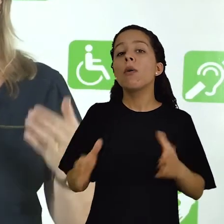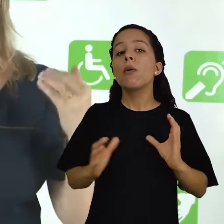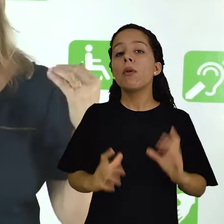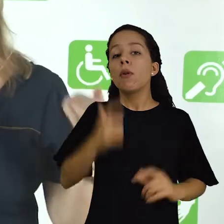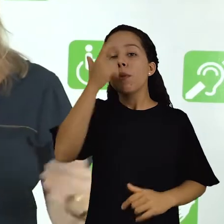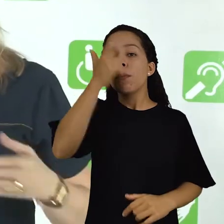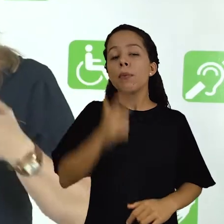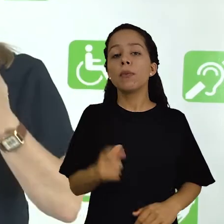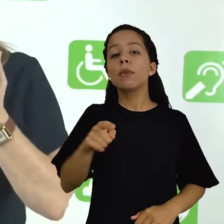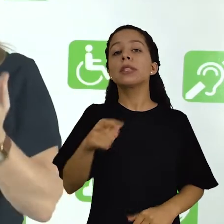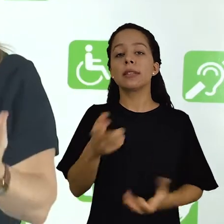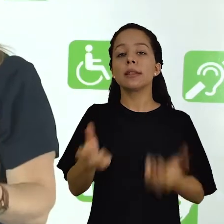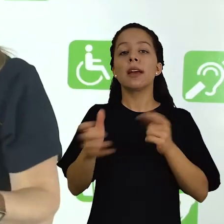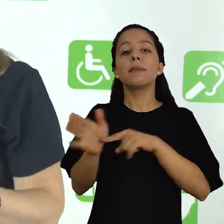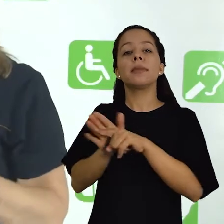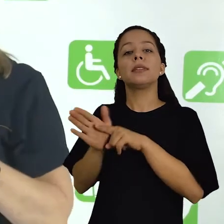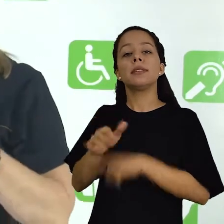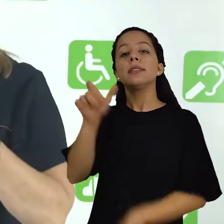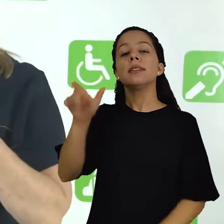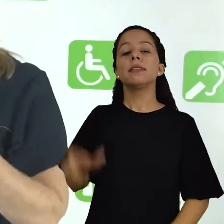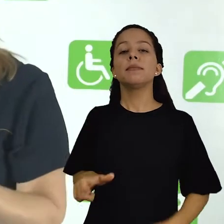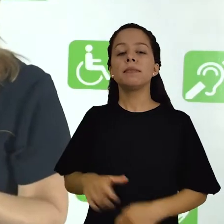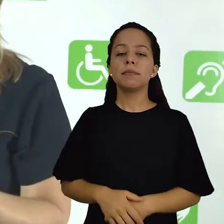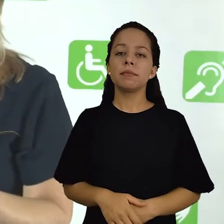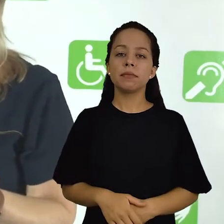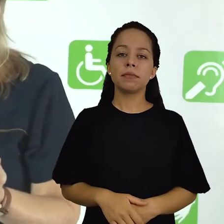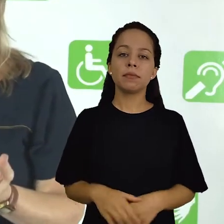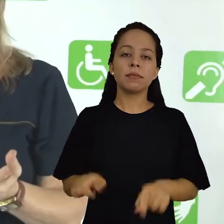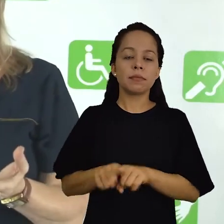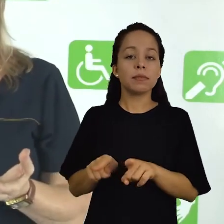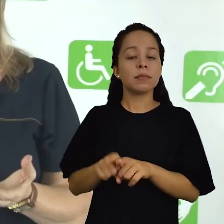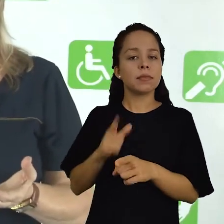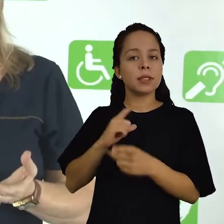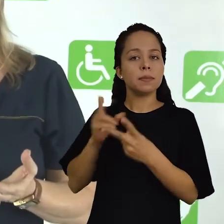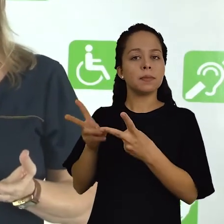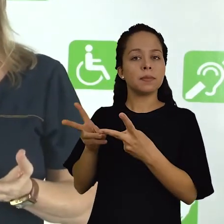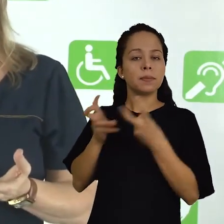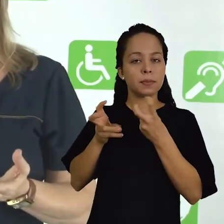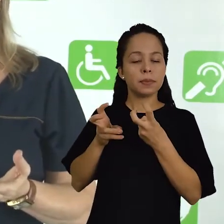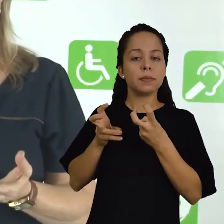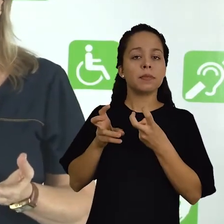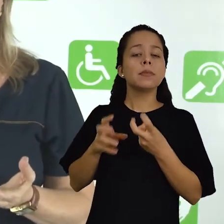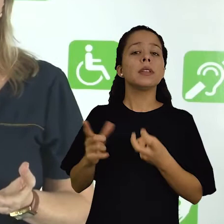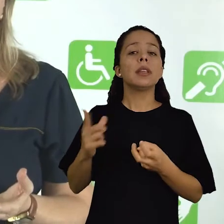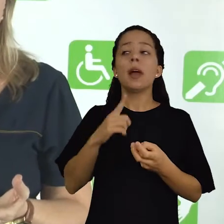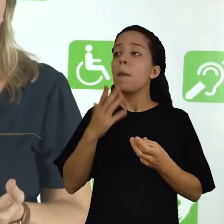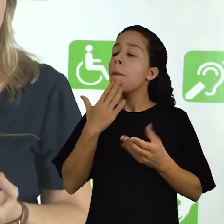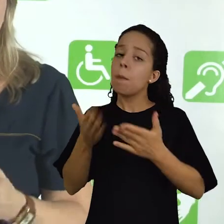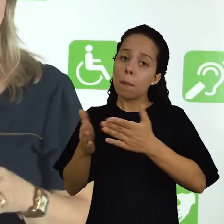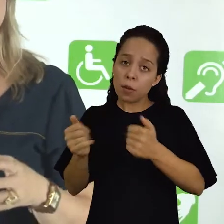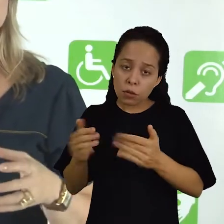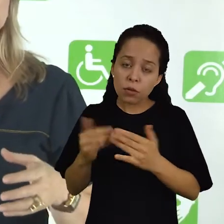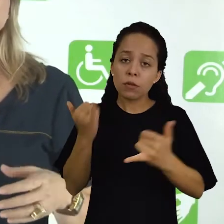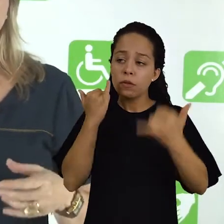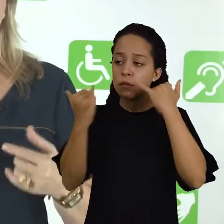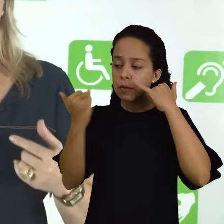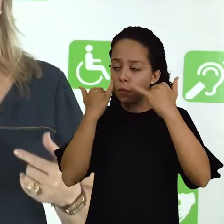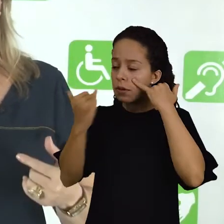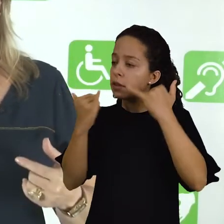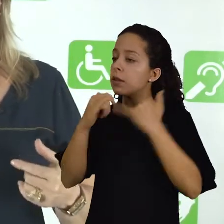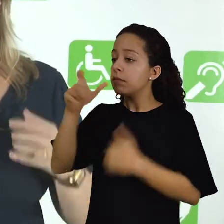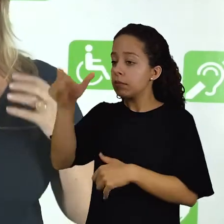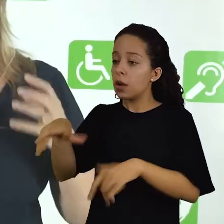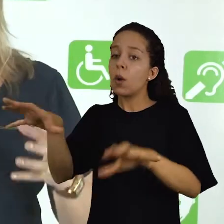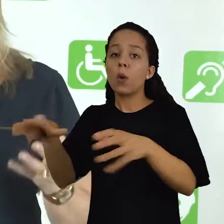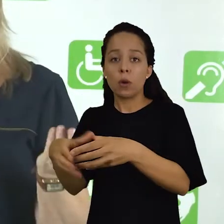comportamento você deseja conhecer, você deseja pesquisar. Procede-se então a solicitação de